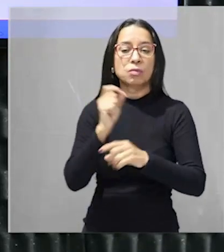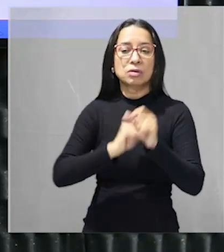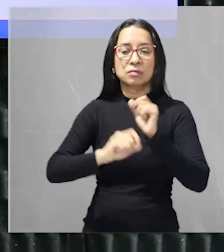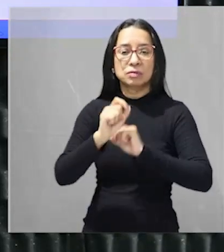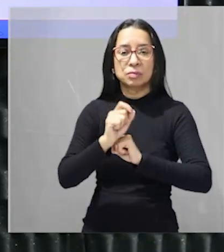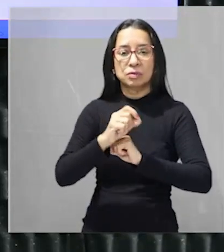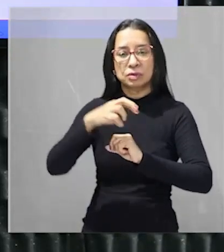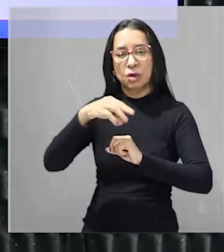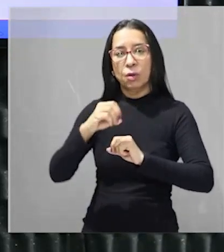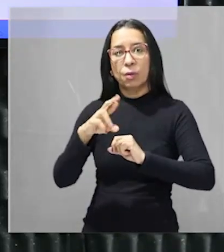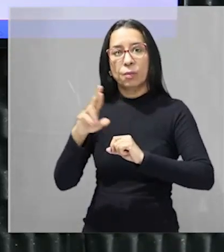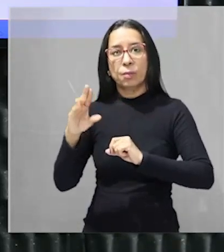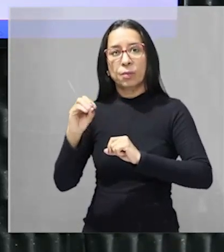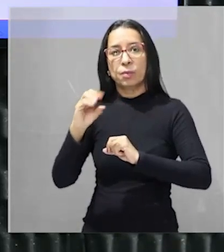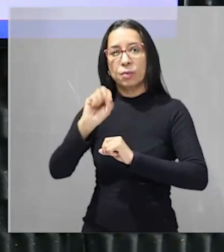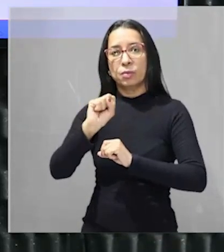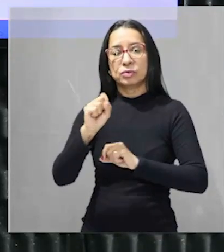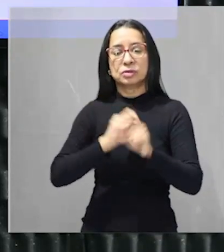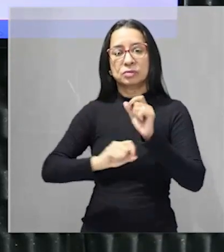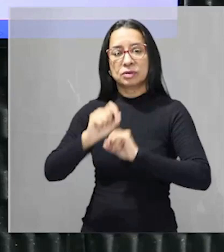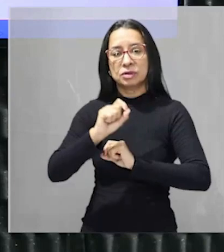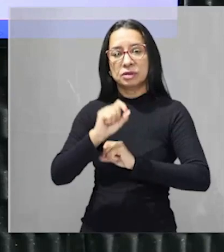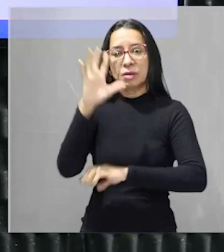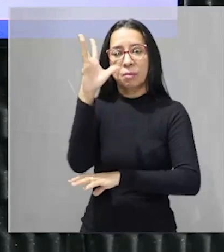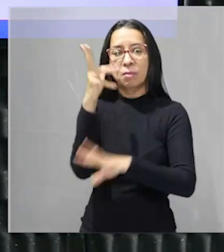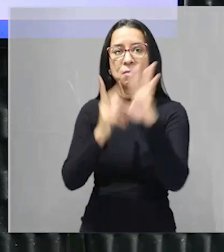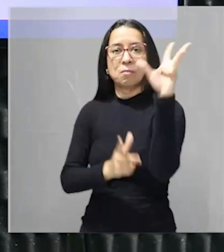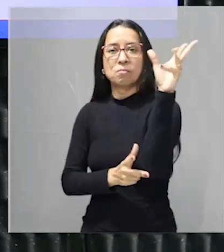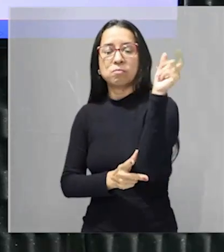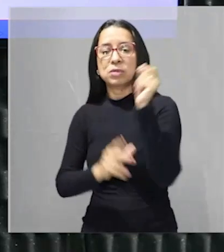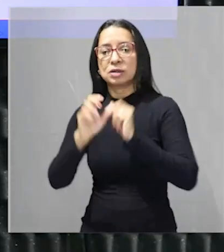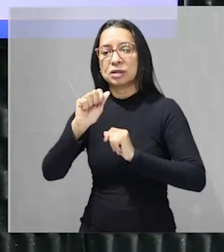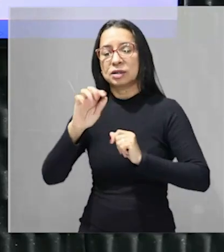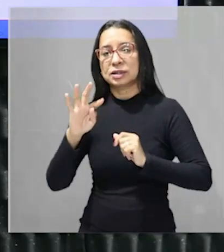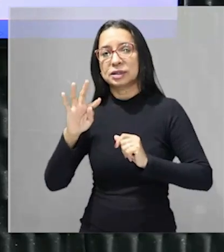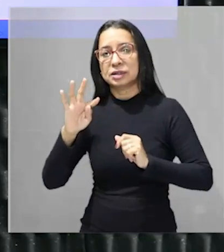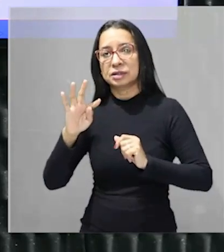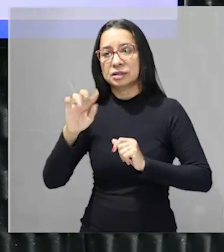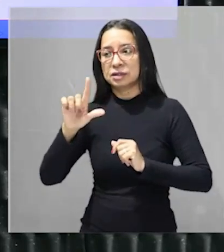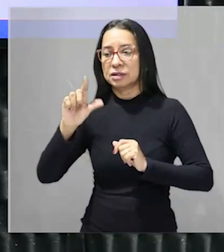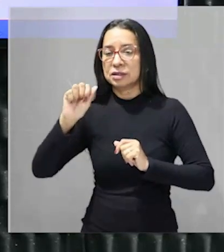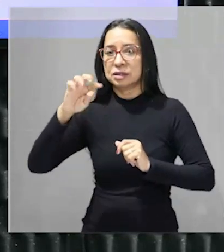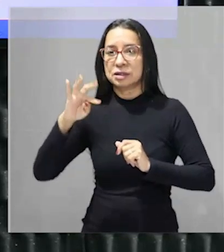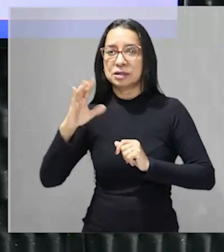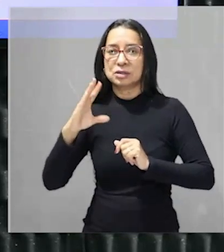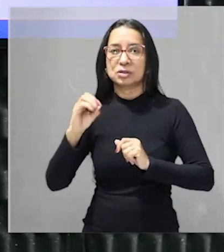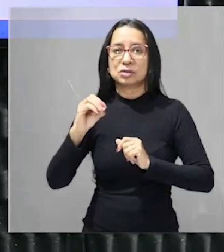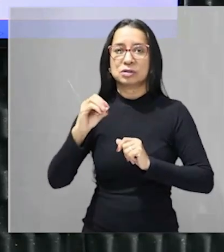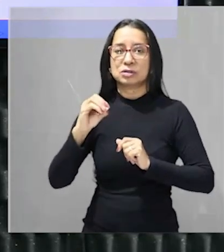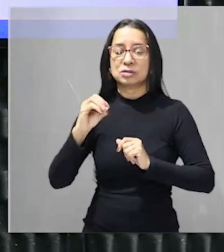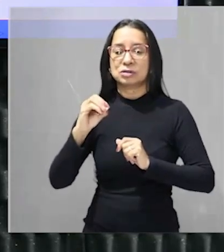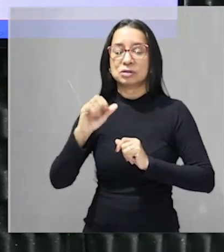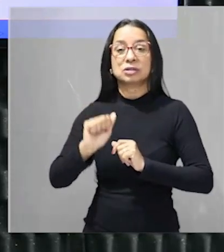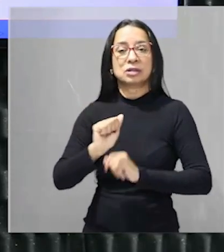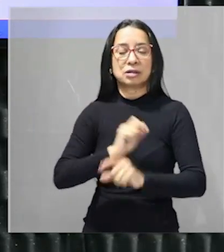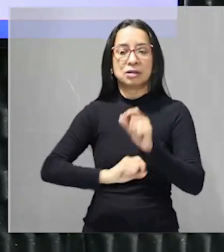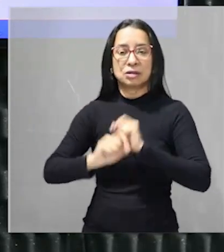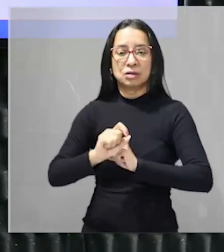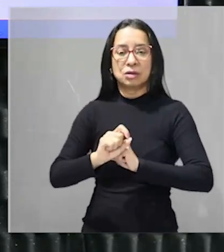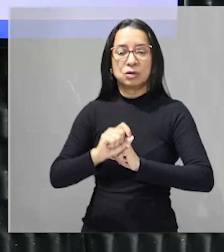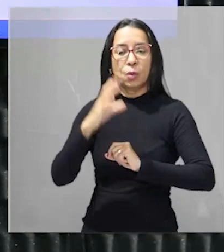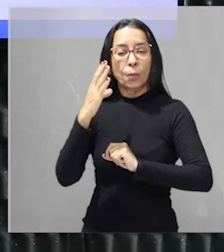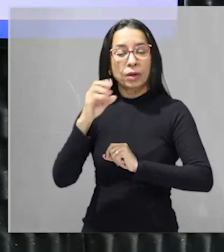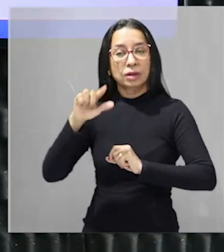morros é a mata atlântica galera tá certo? que está situada nessa região tem uma vegetação também de grande porte um clima tropical